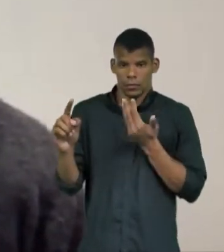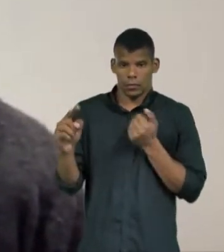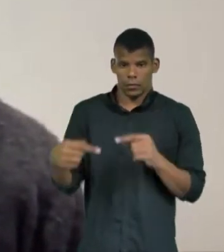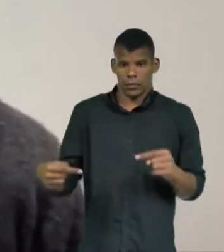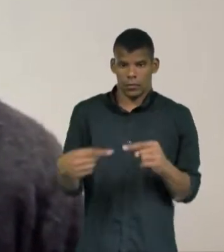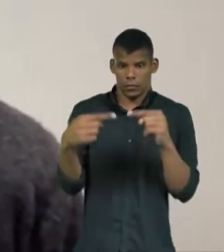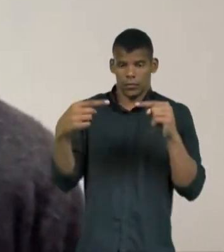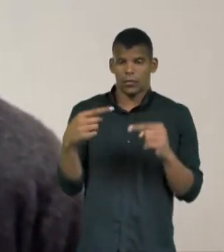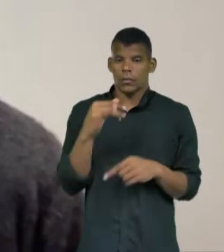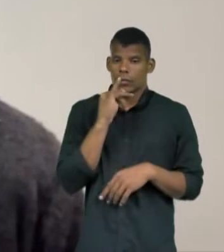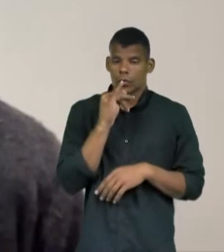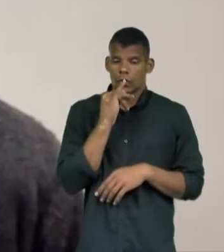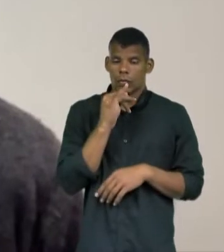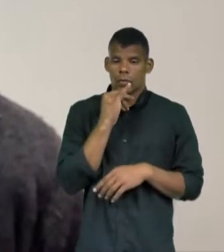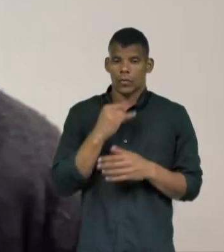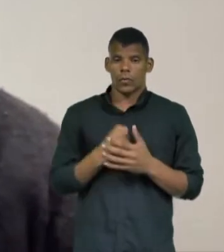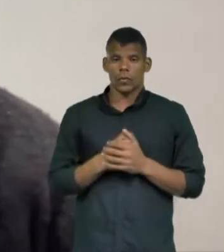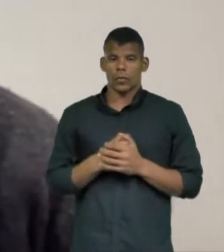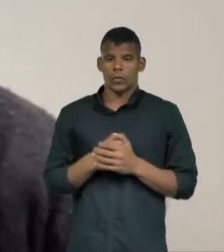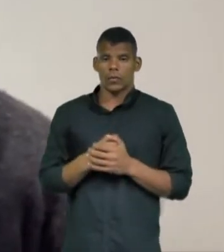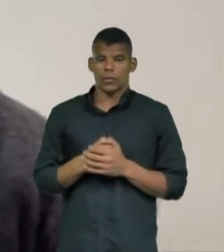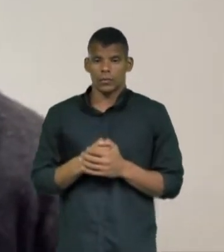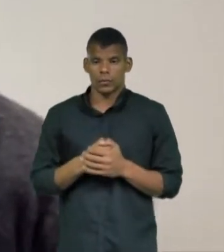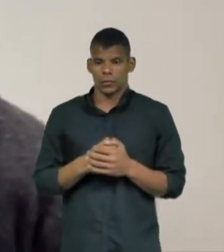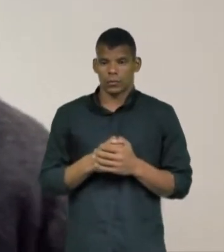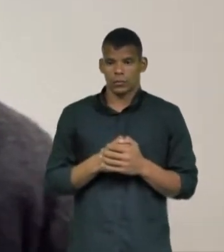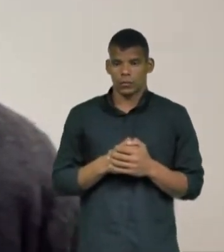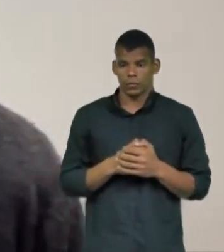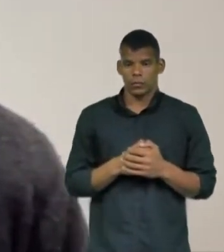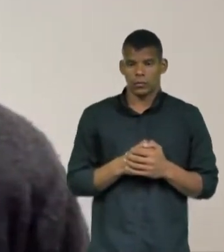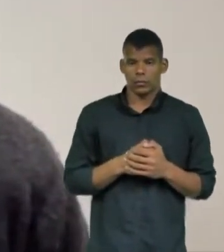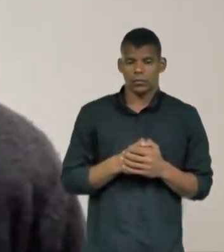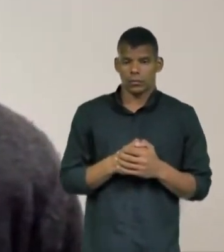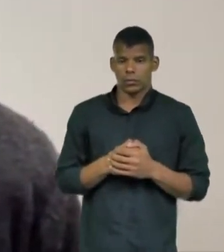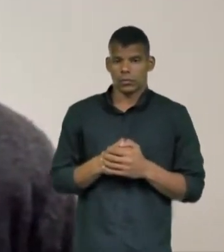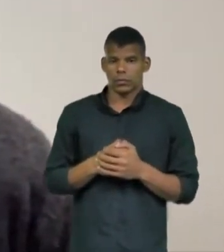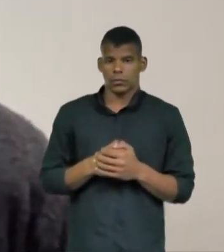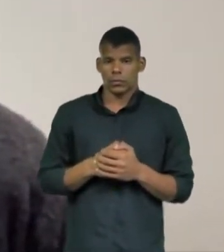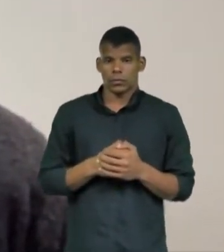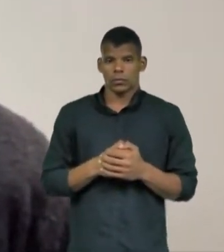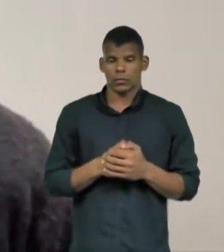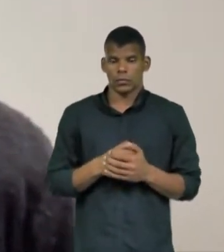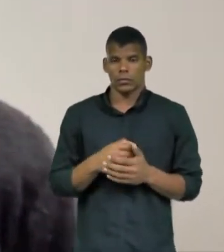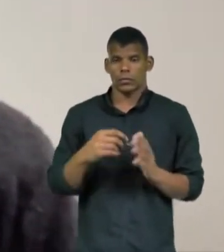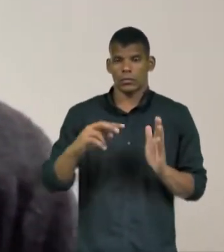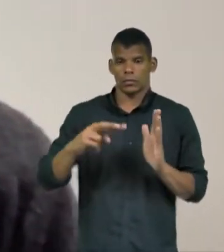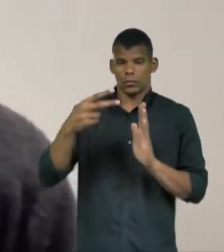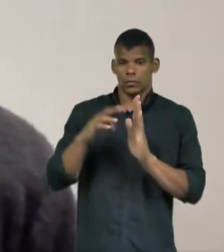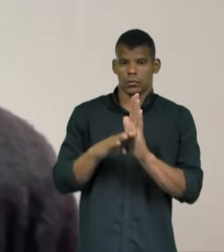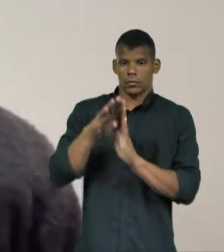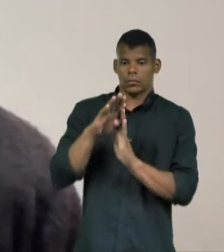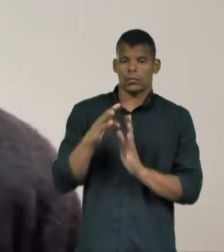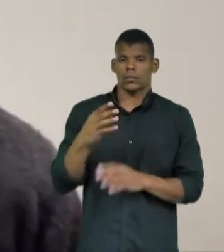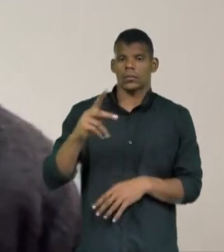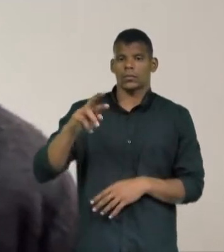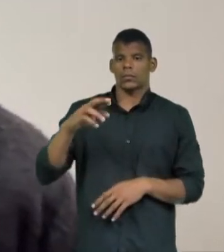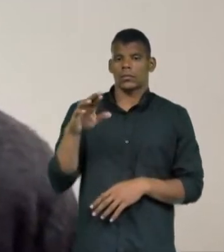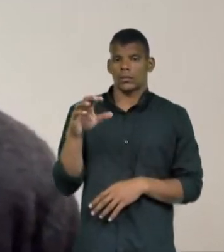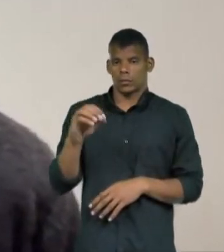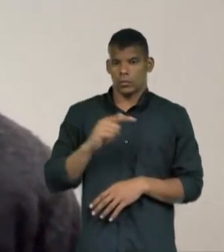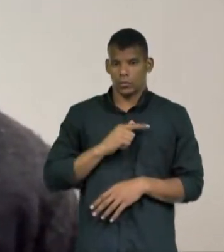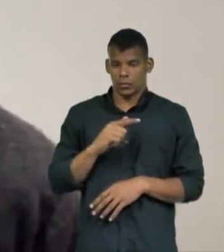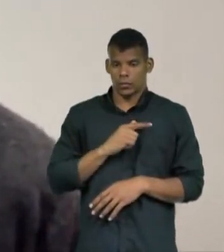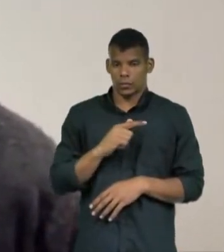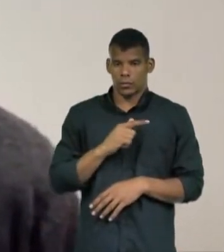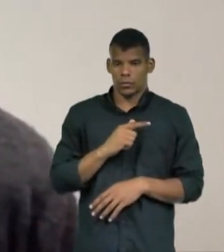os estoques reguladores, que possibilitaria, em cenários de aumento de preço de alimentos, ter algum tipo de medida